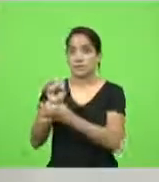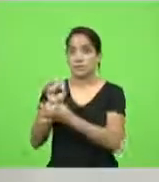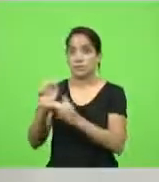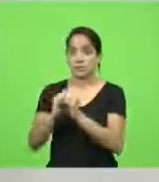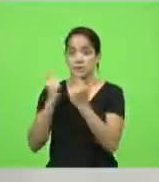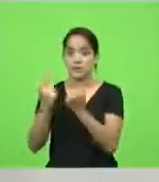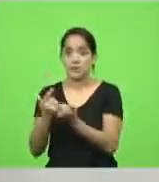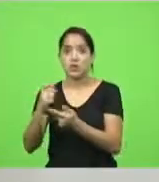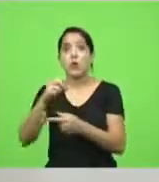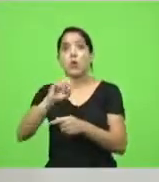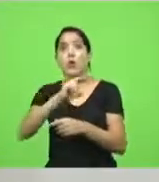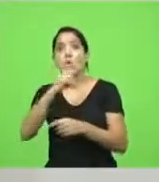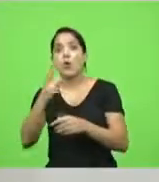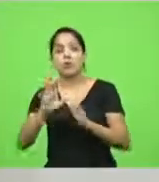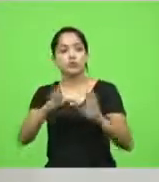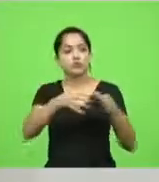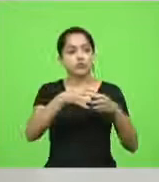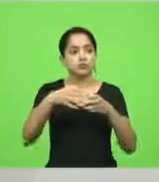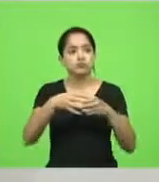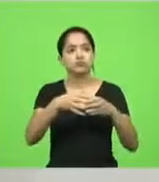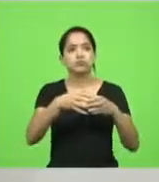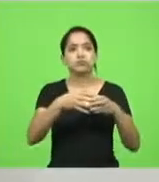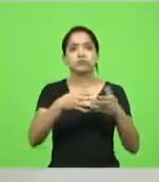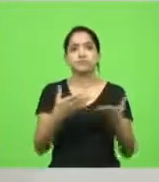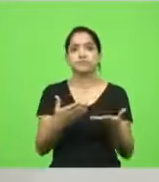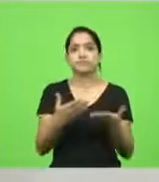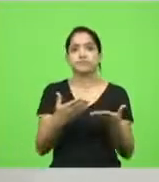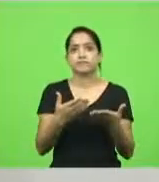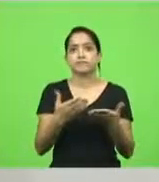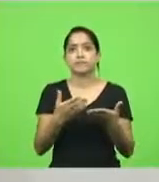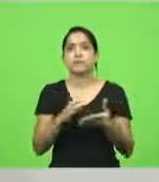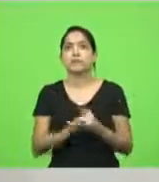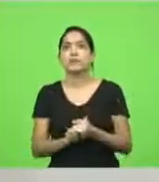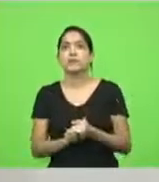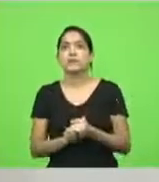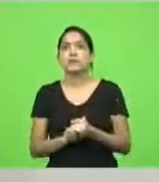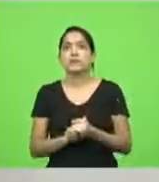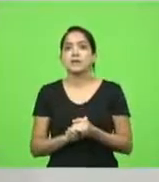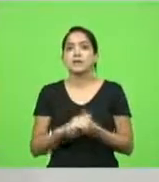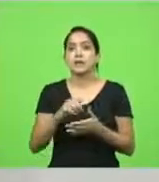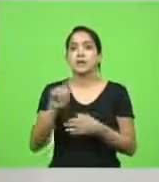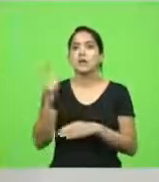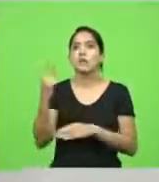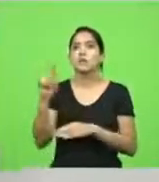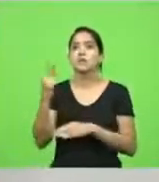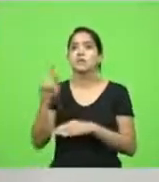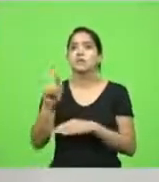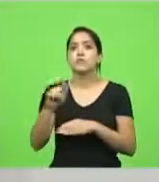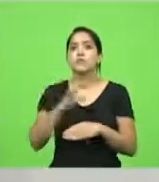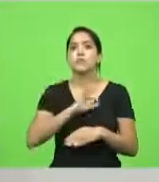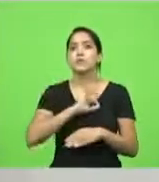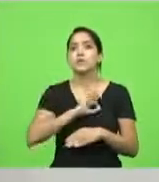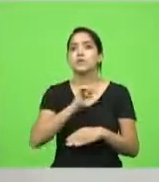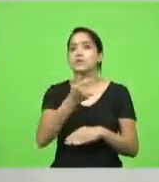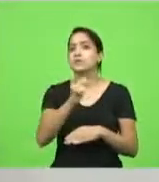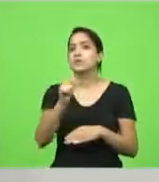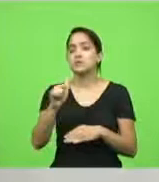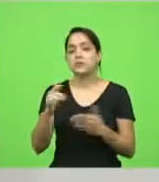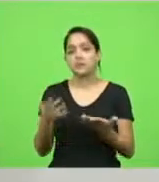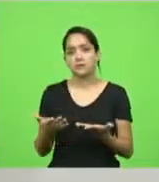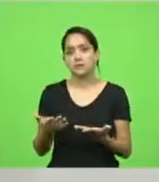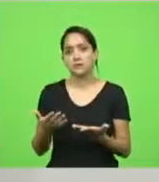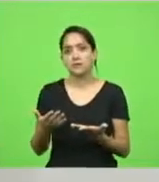está lá nas companhias, abrindo porta, Garuva está sem polícia, Garuva tem que sair uma guarnição de Joinville para trabalhar em Garuva.